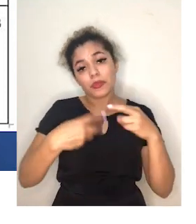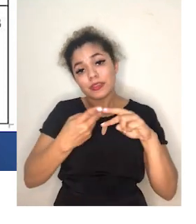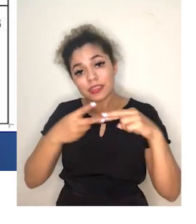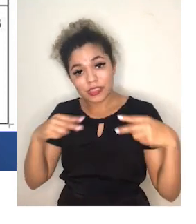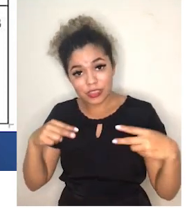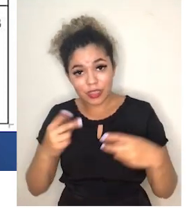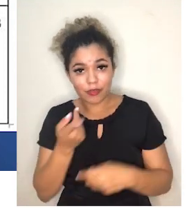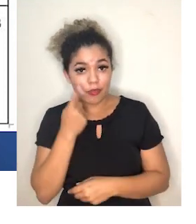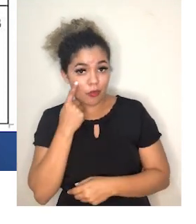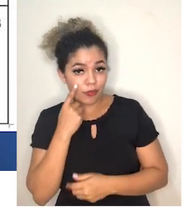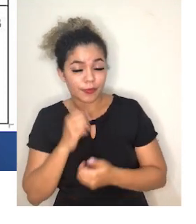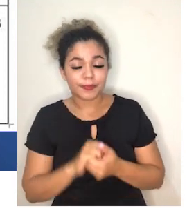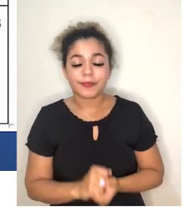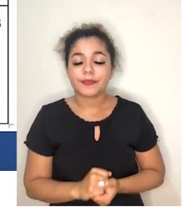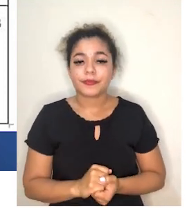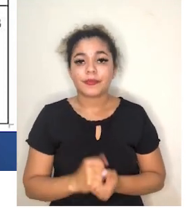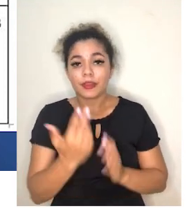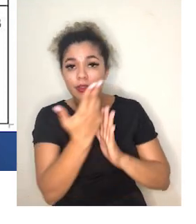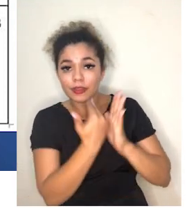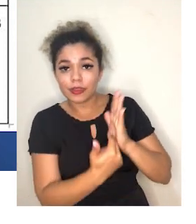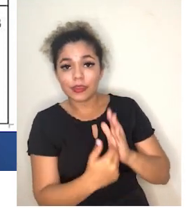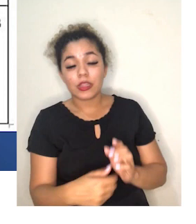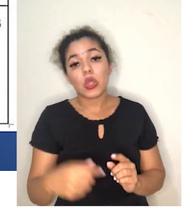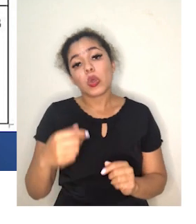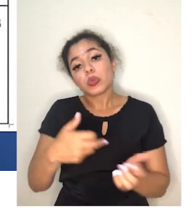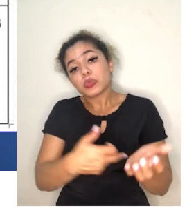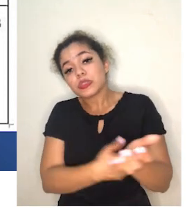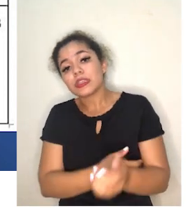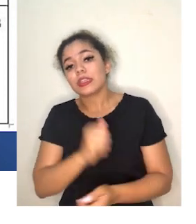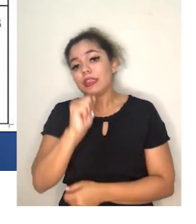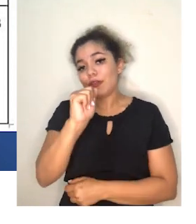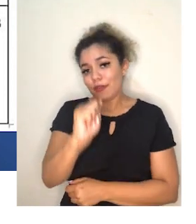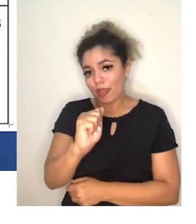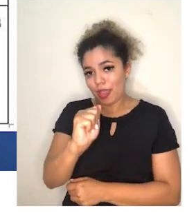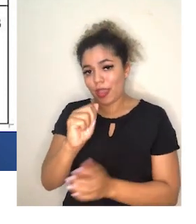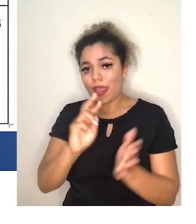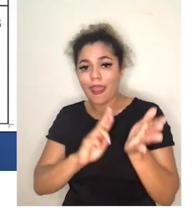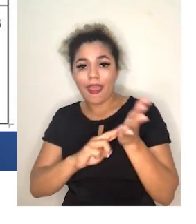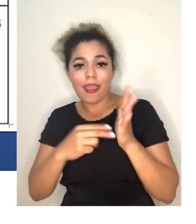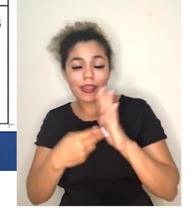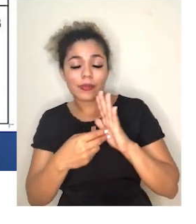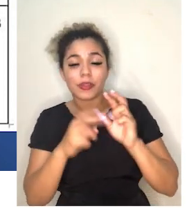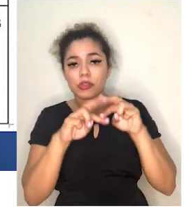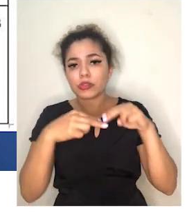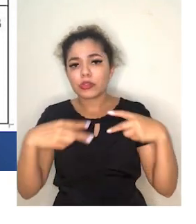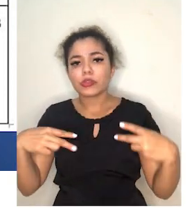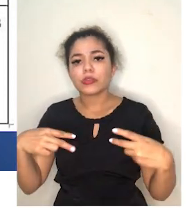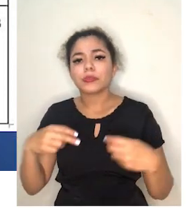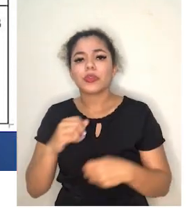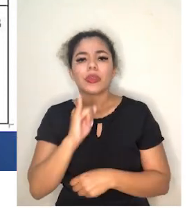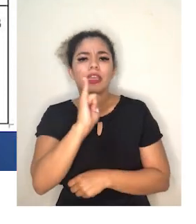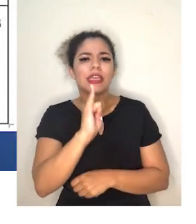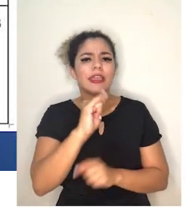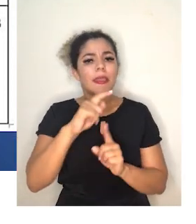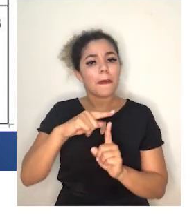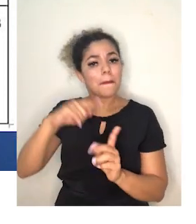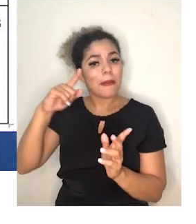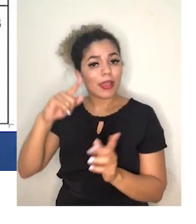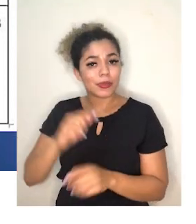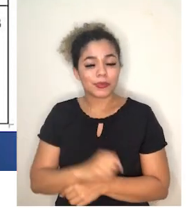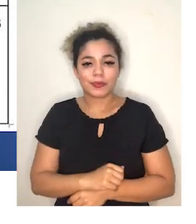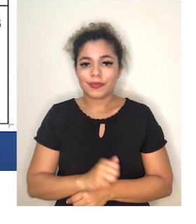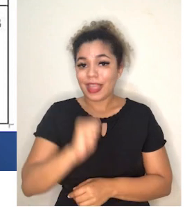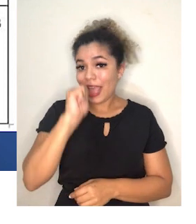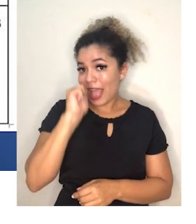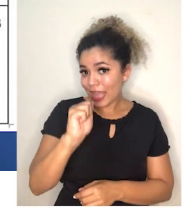olhar a imagem aqui. Sangue tipo A. Ele é representado em genética pelo I maiúsculo, azão.